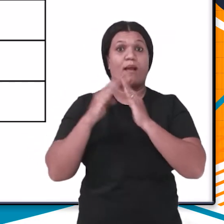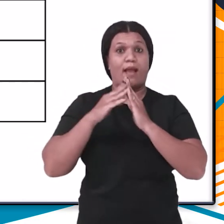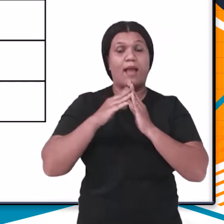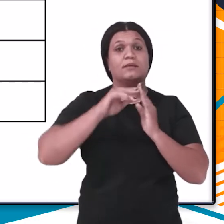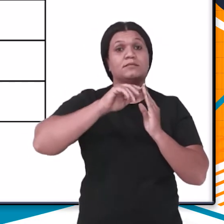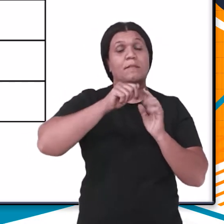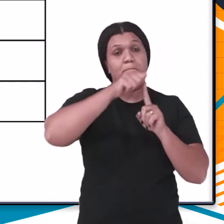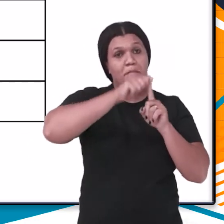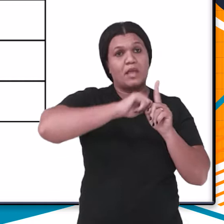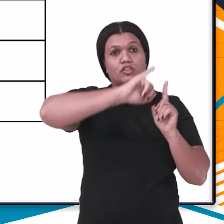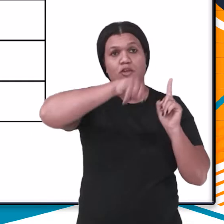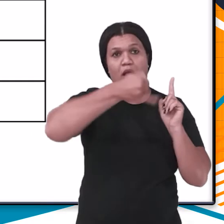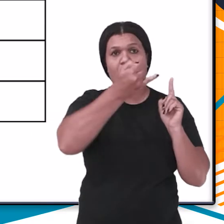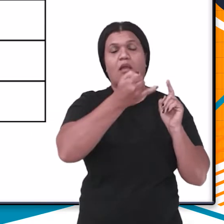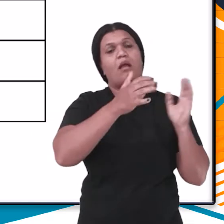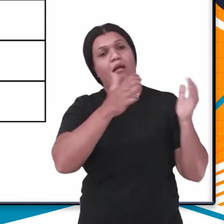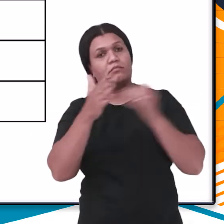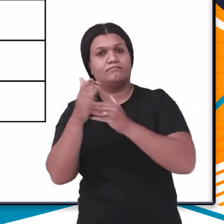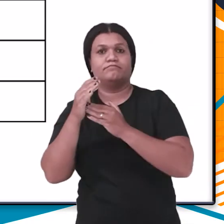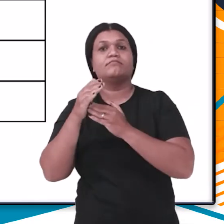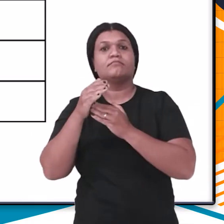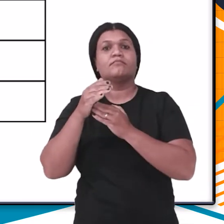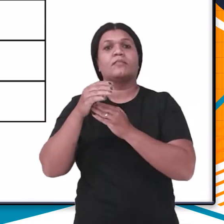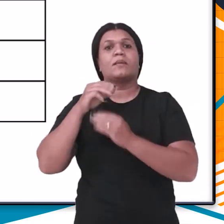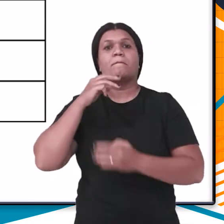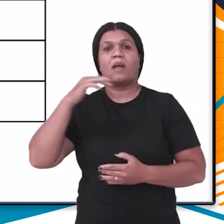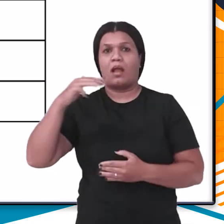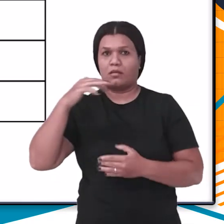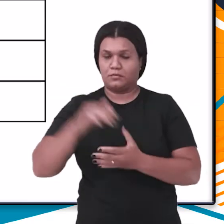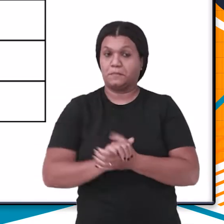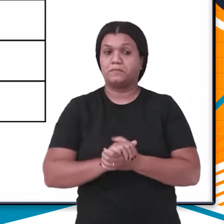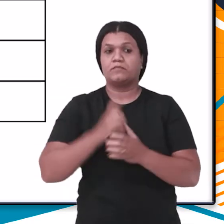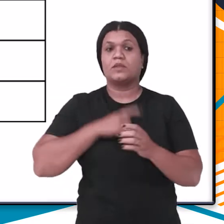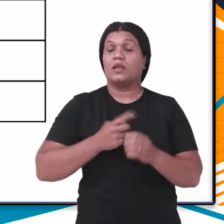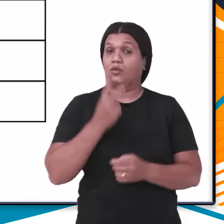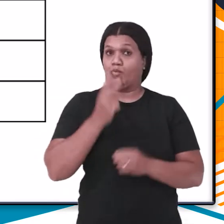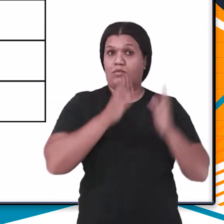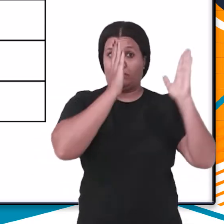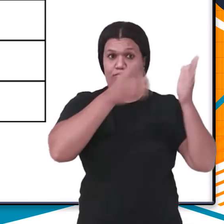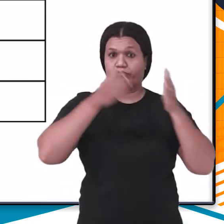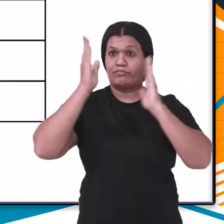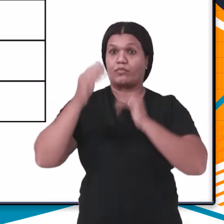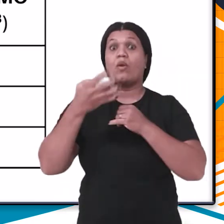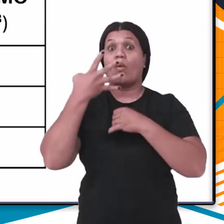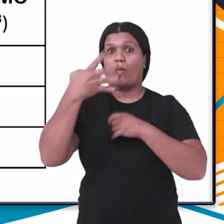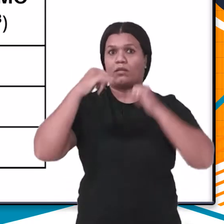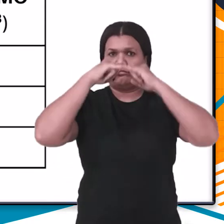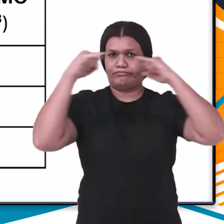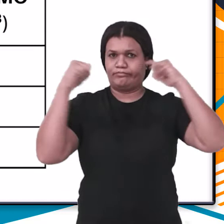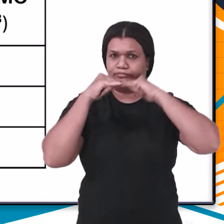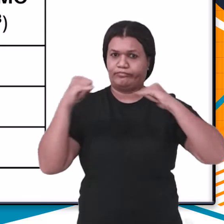de janeiro a março. Esta tabela tem duas colunas e quatro linhas.